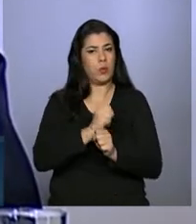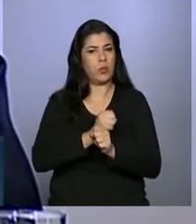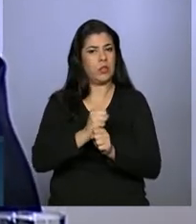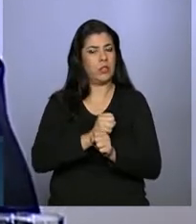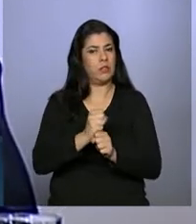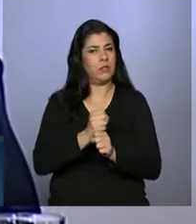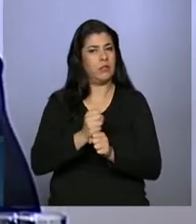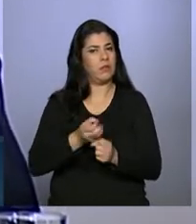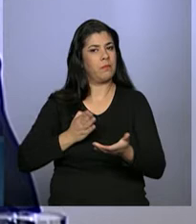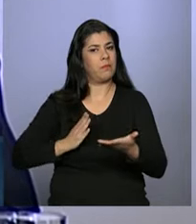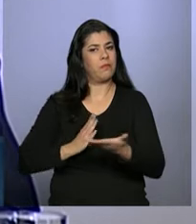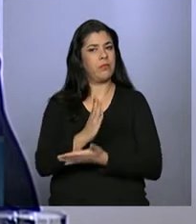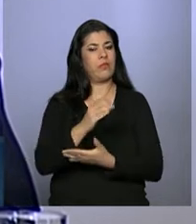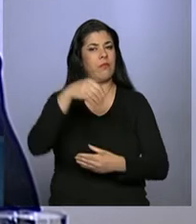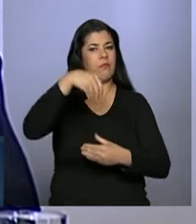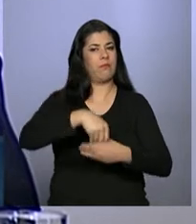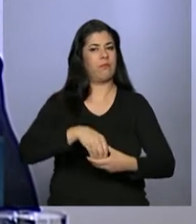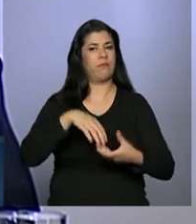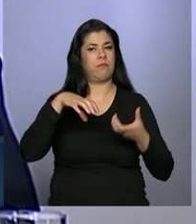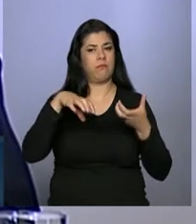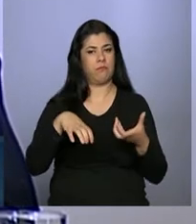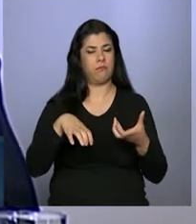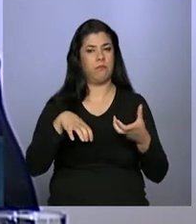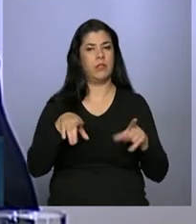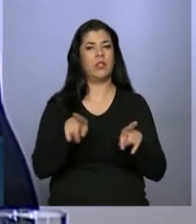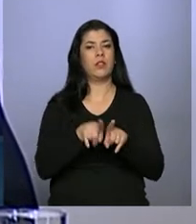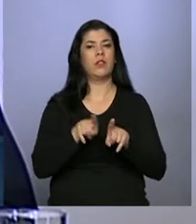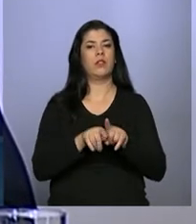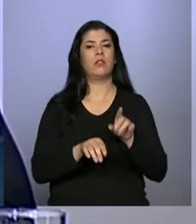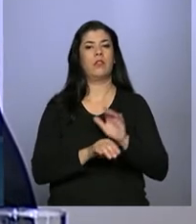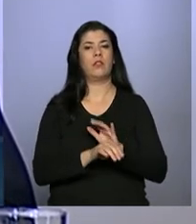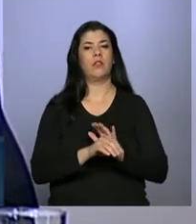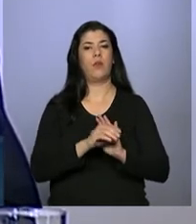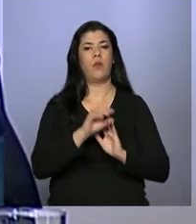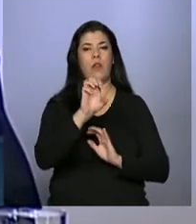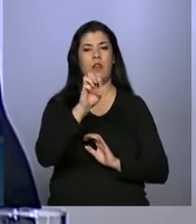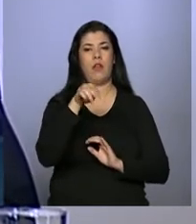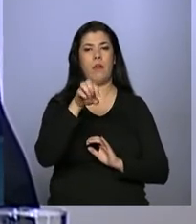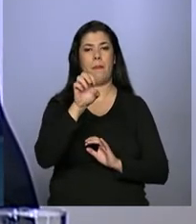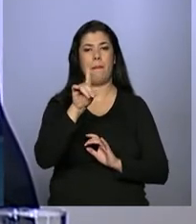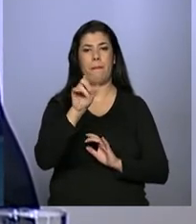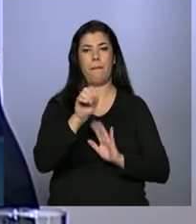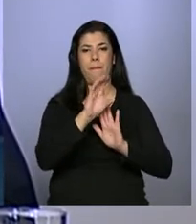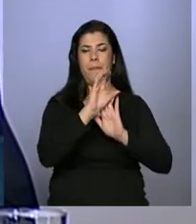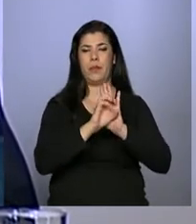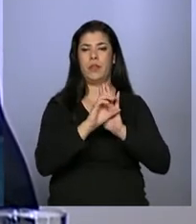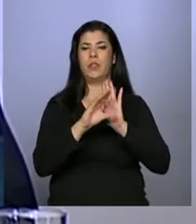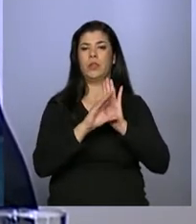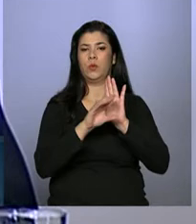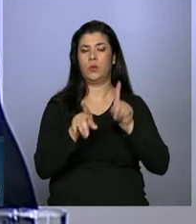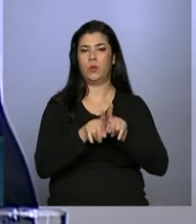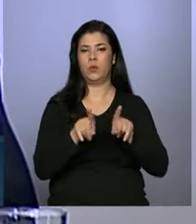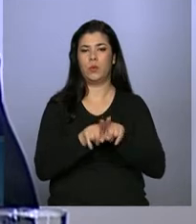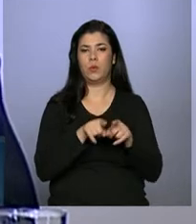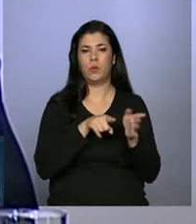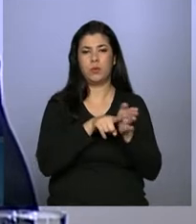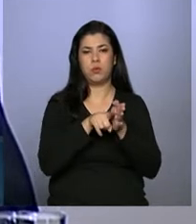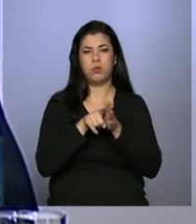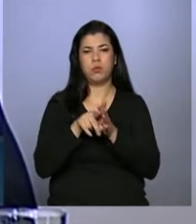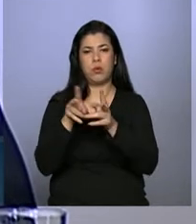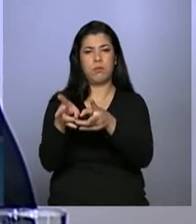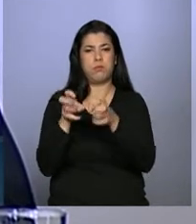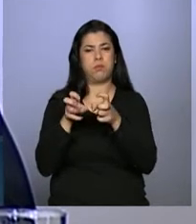Nacional, tornando-se a Emenda Constitucional 81, que prevê o confisco de imóveis